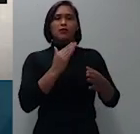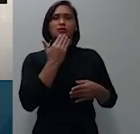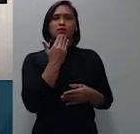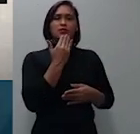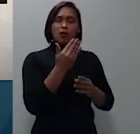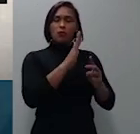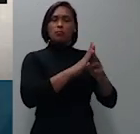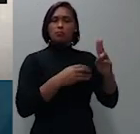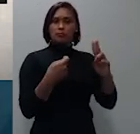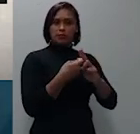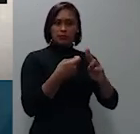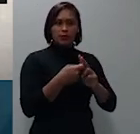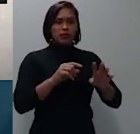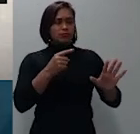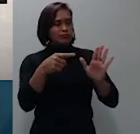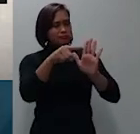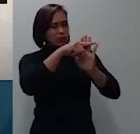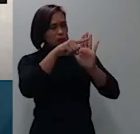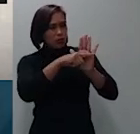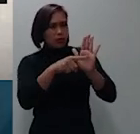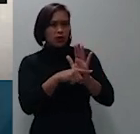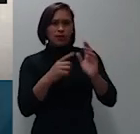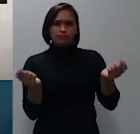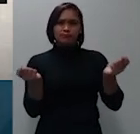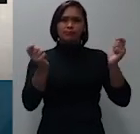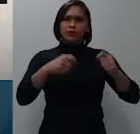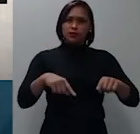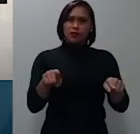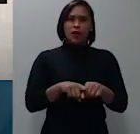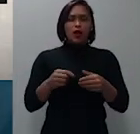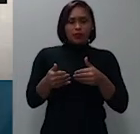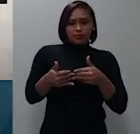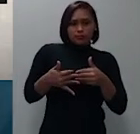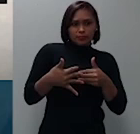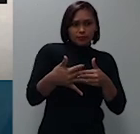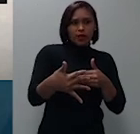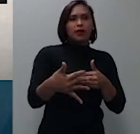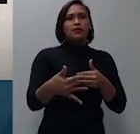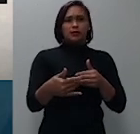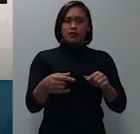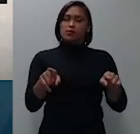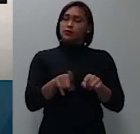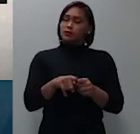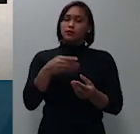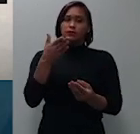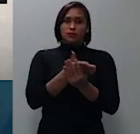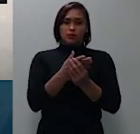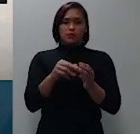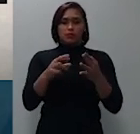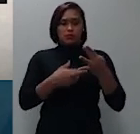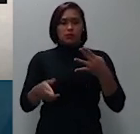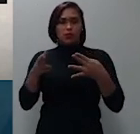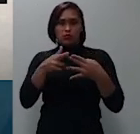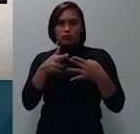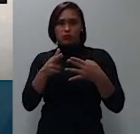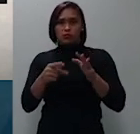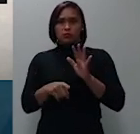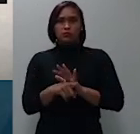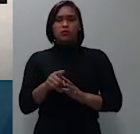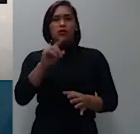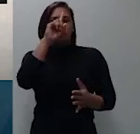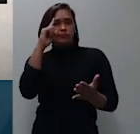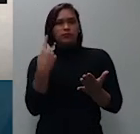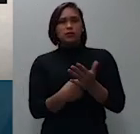motivo apto a postergar ainda mais a longa tramitação desse recurso em deferir o novo